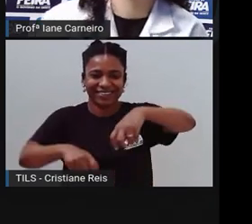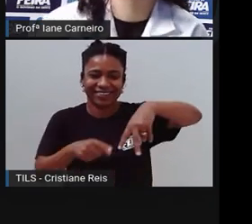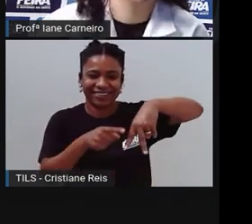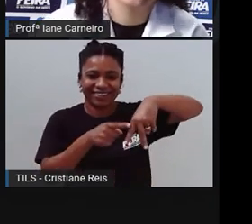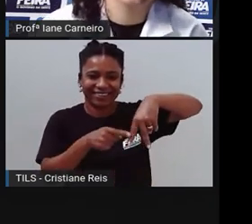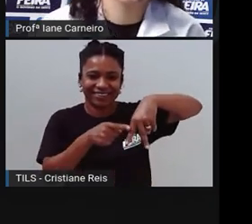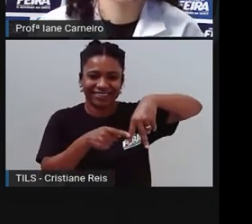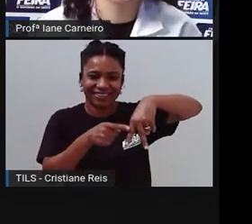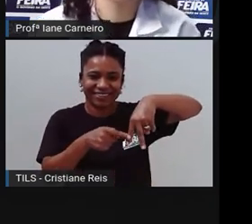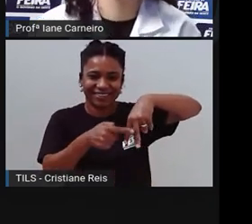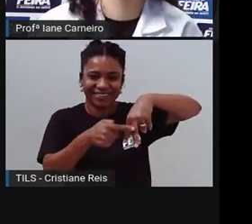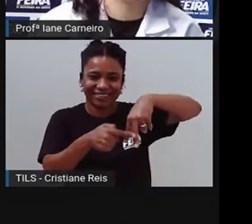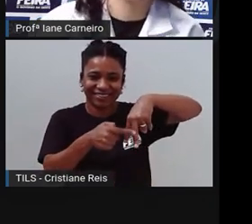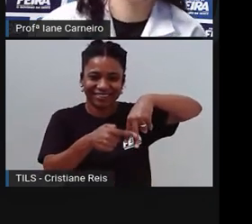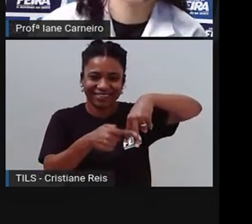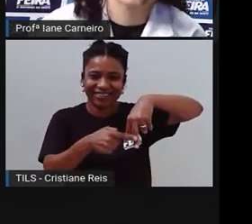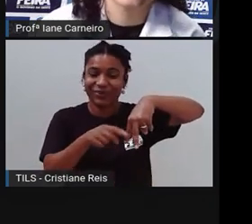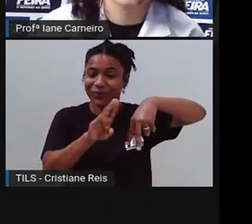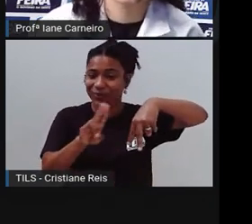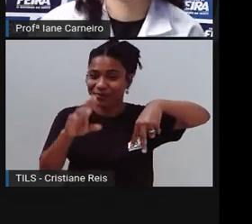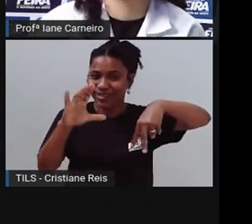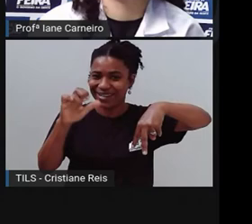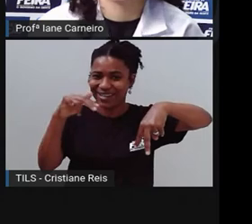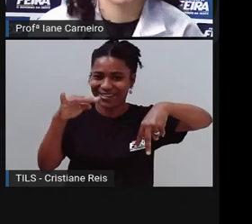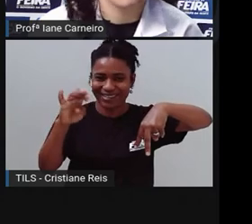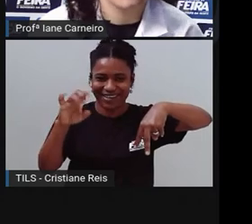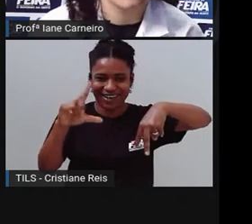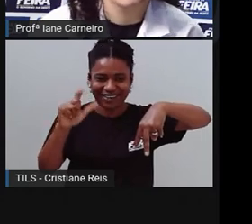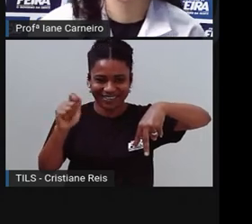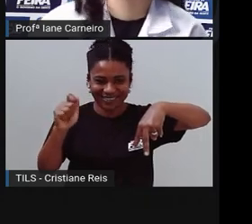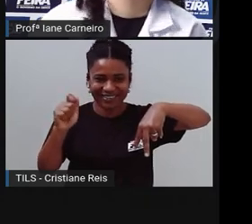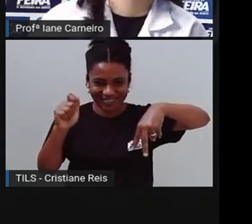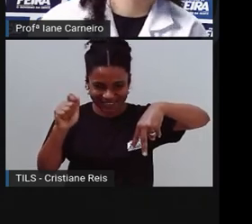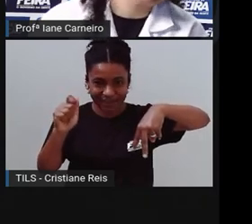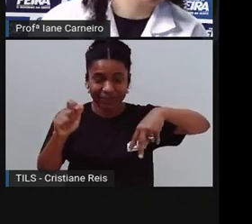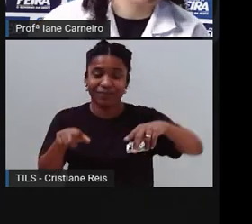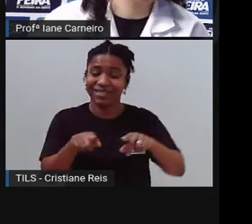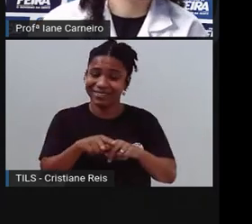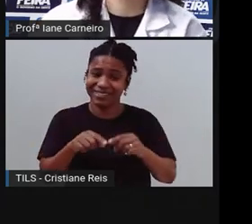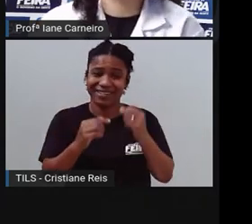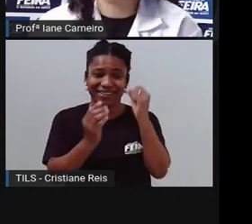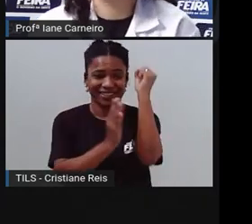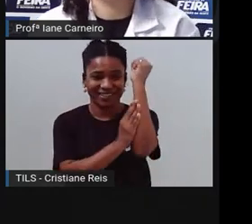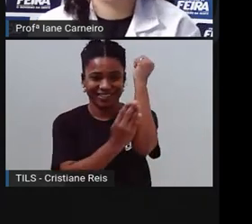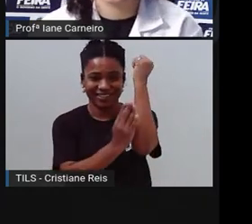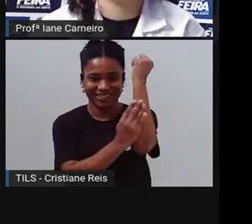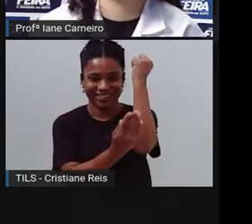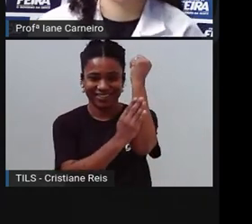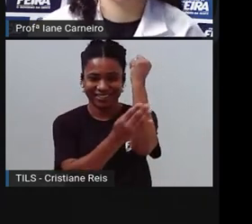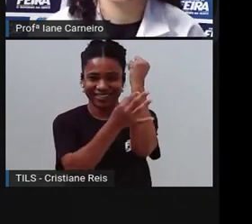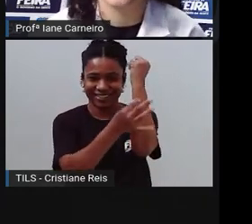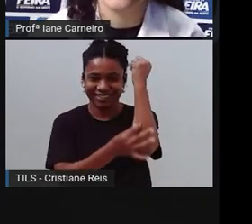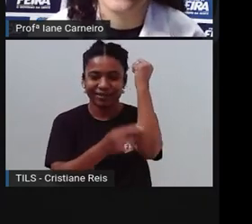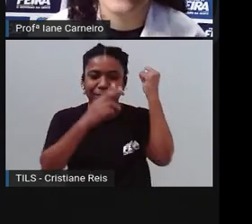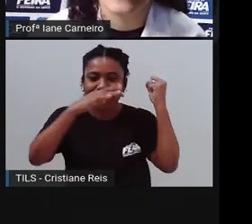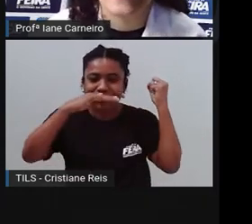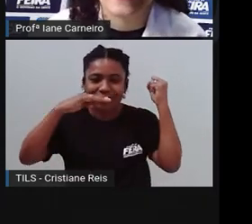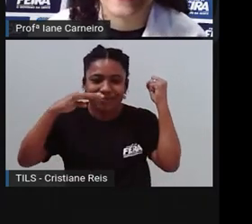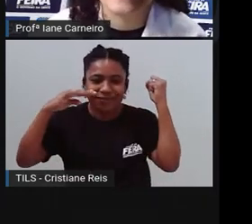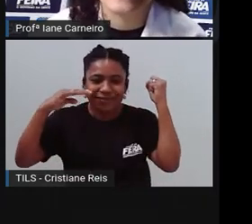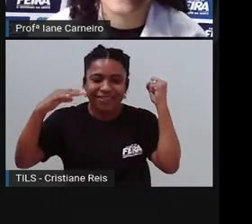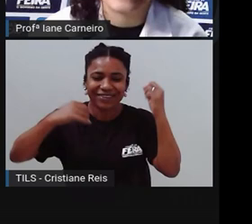a canela que a gente coloca no doce, no arroz doce, né, na comida. E aí a gente vai comprar no armazém. Escreva aí, ó.